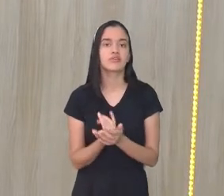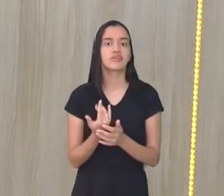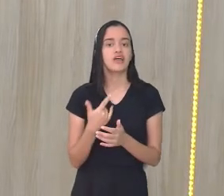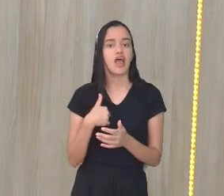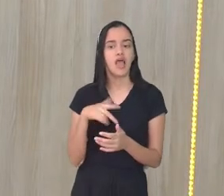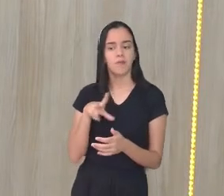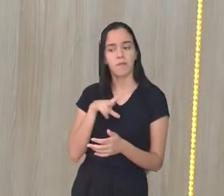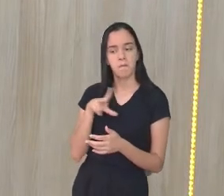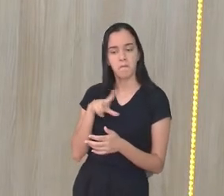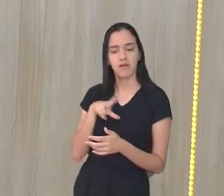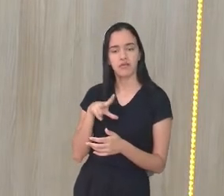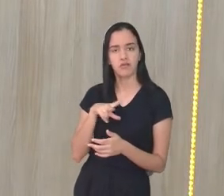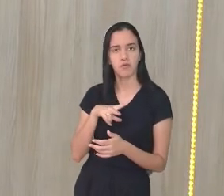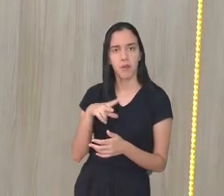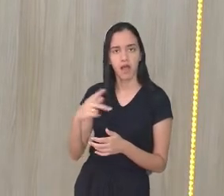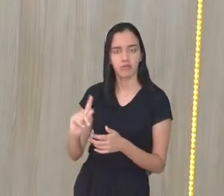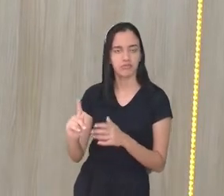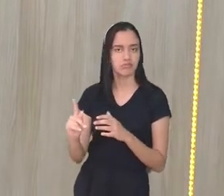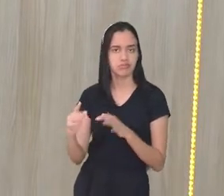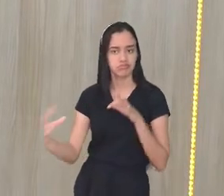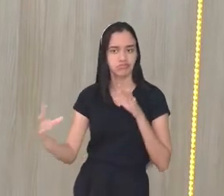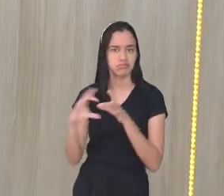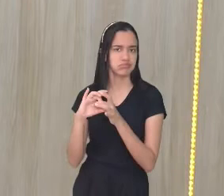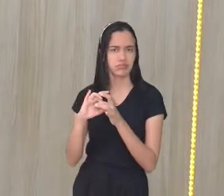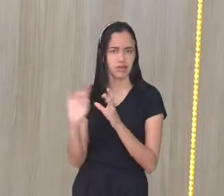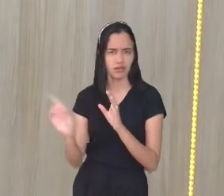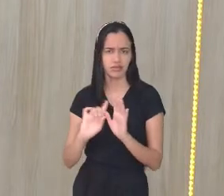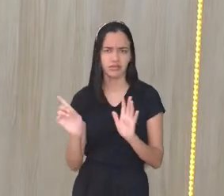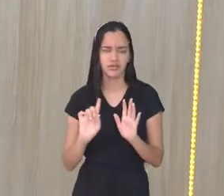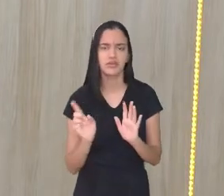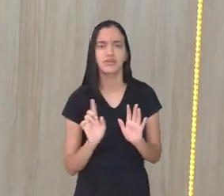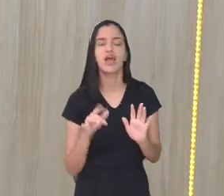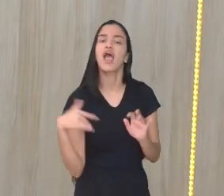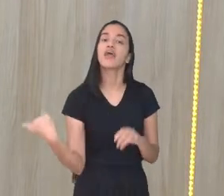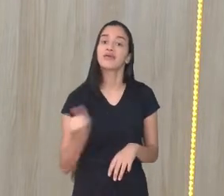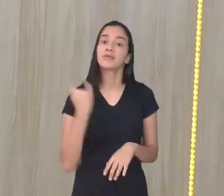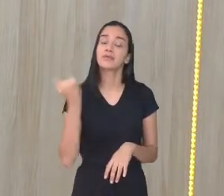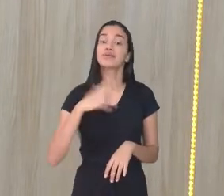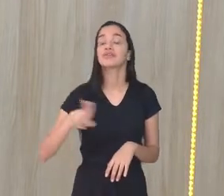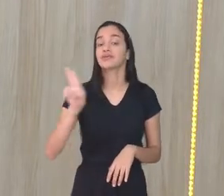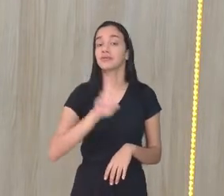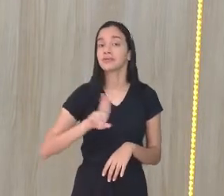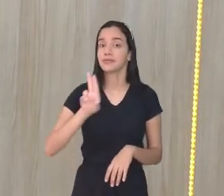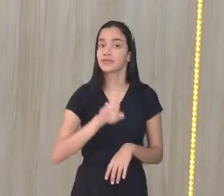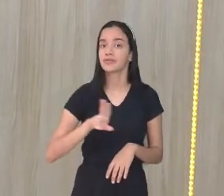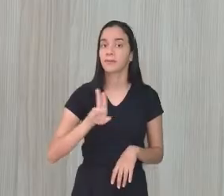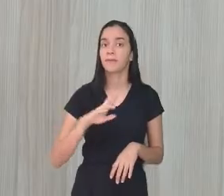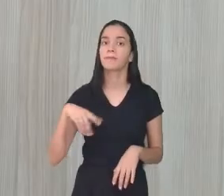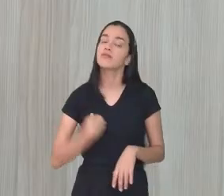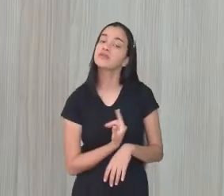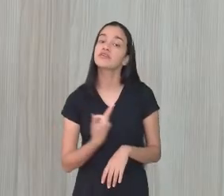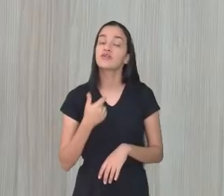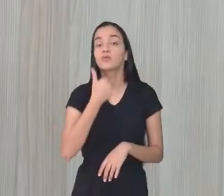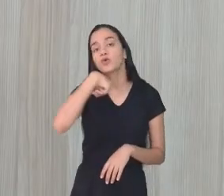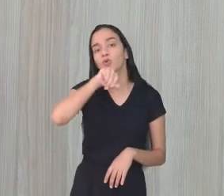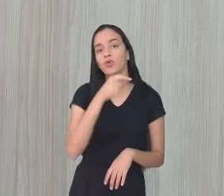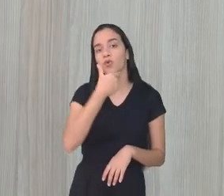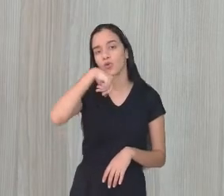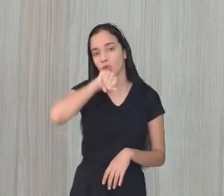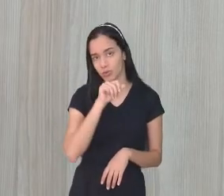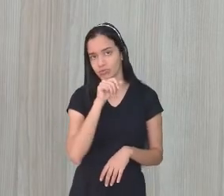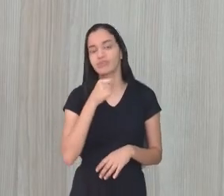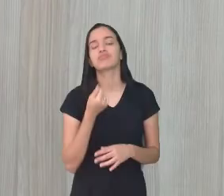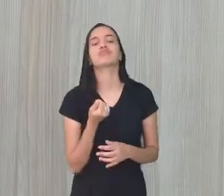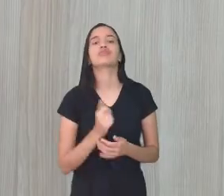chegar lá você, não é? Eu, de repente, chamar... É importante usar... Do mesmo jeito que a gente usa com os nossos pais, com os nossos